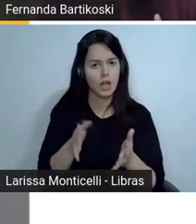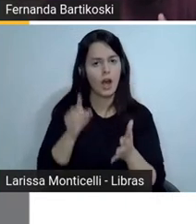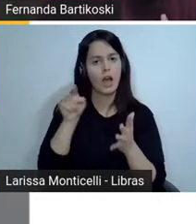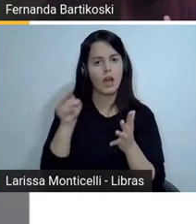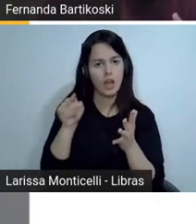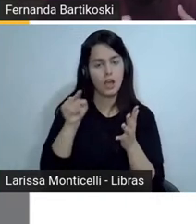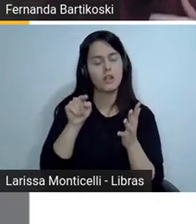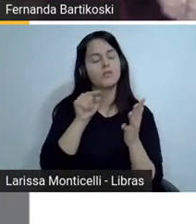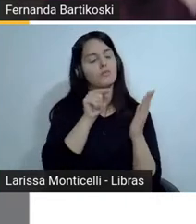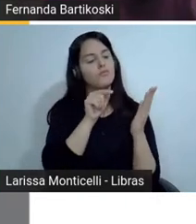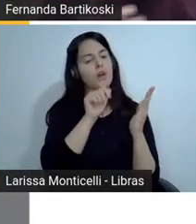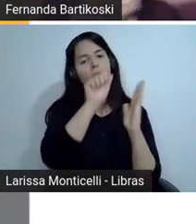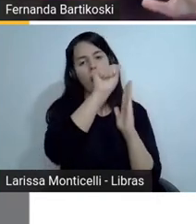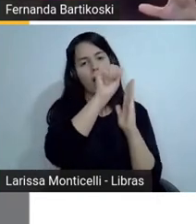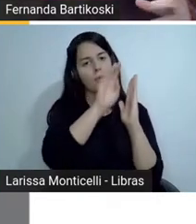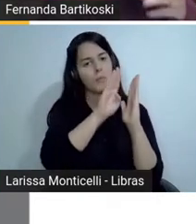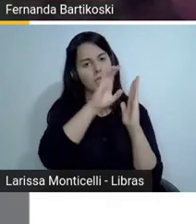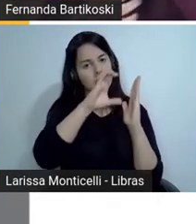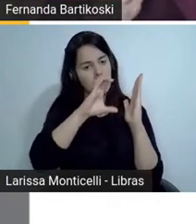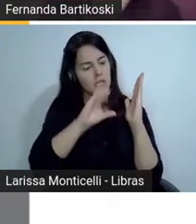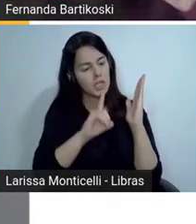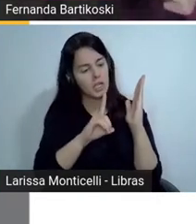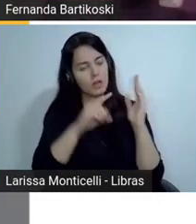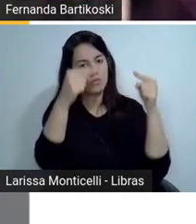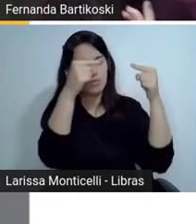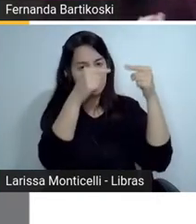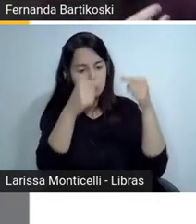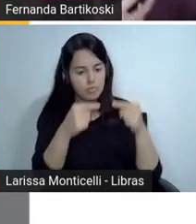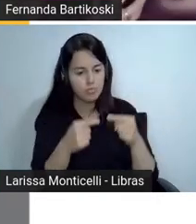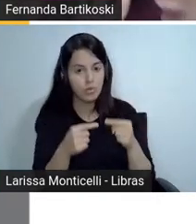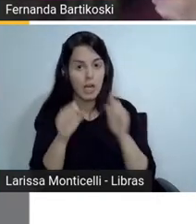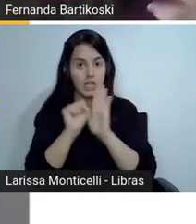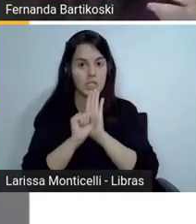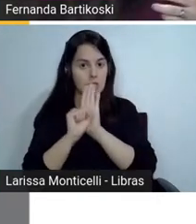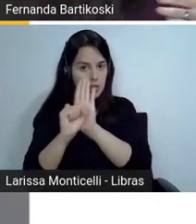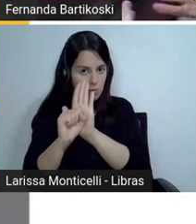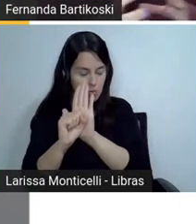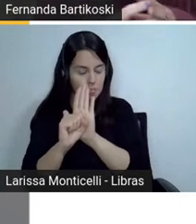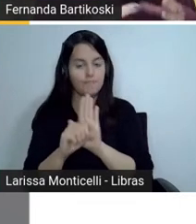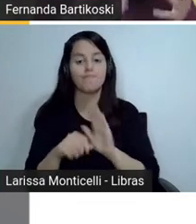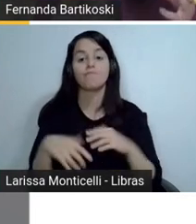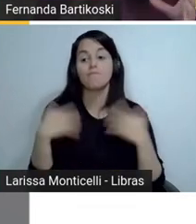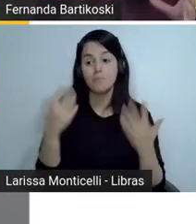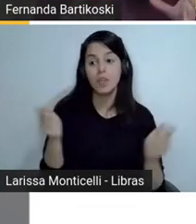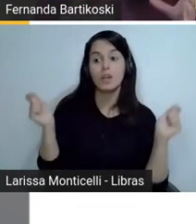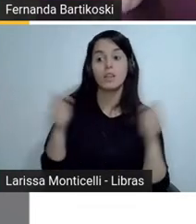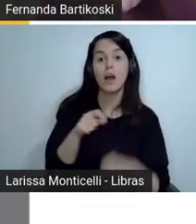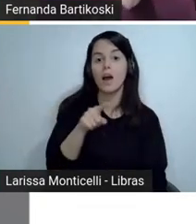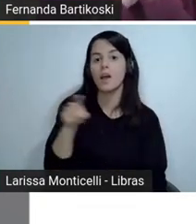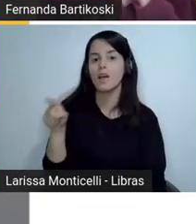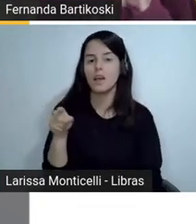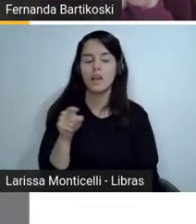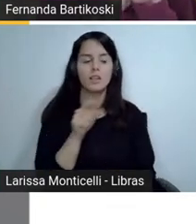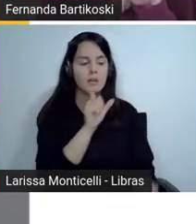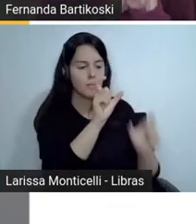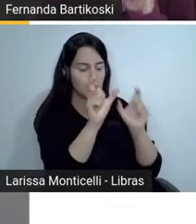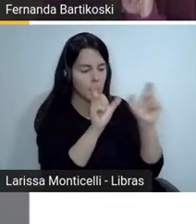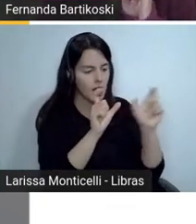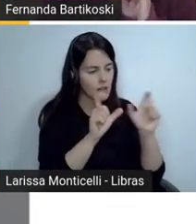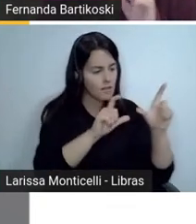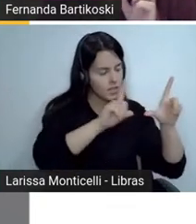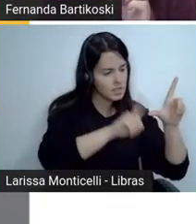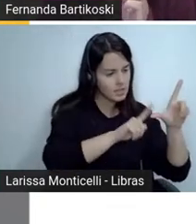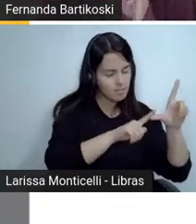pedir para os alunos fazerem essa desvendar esse enigma dessas palavras para eles chegarem a essas quatro